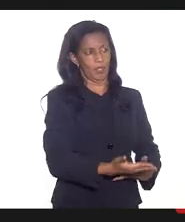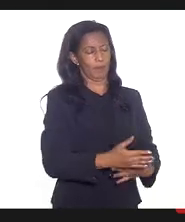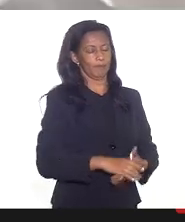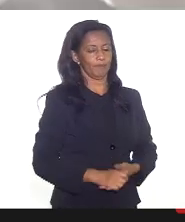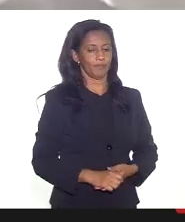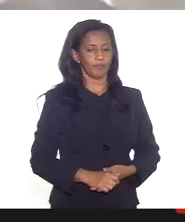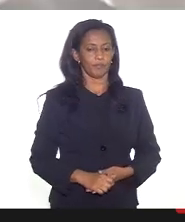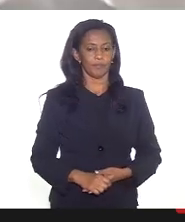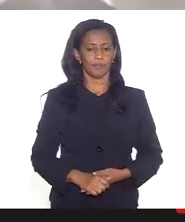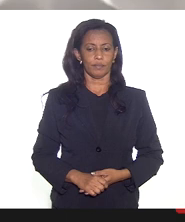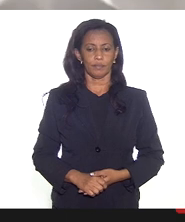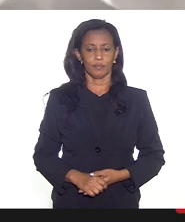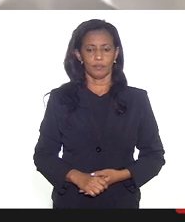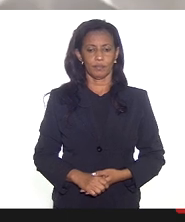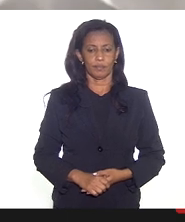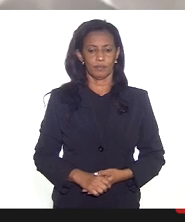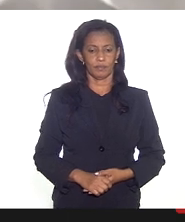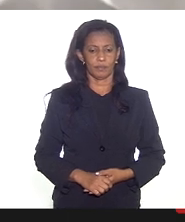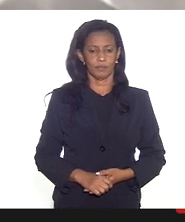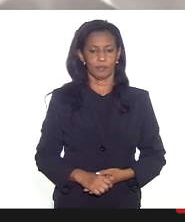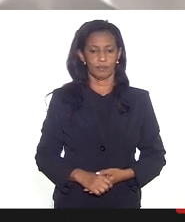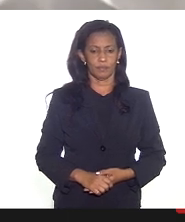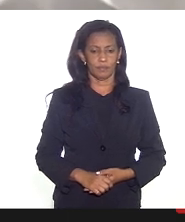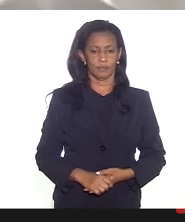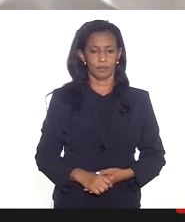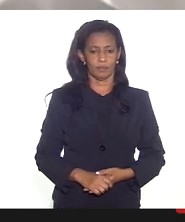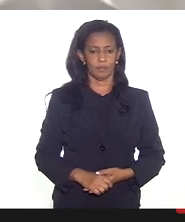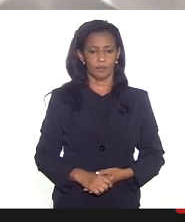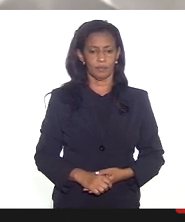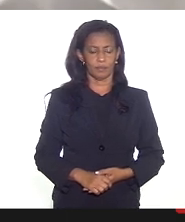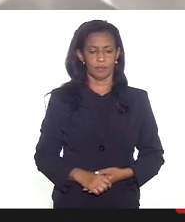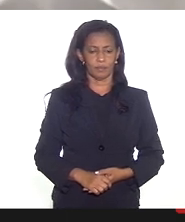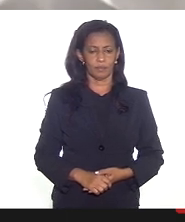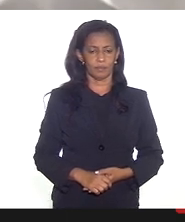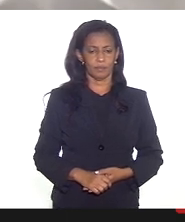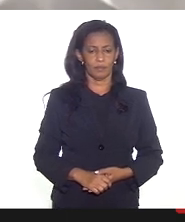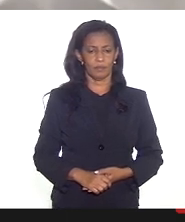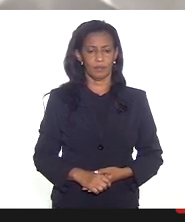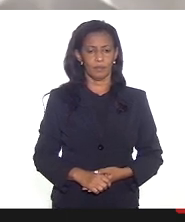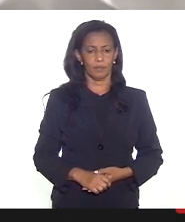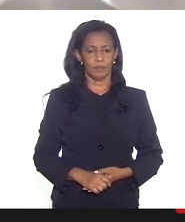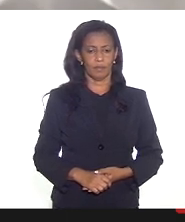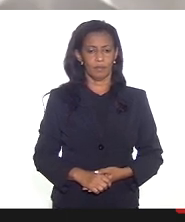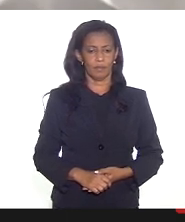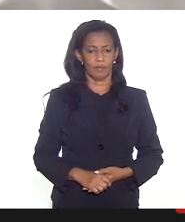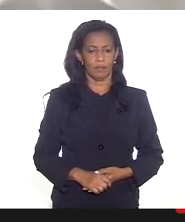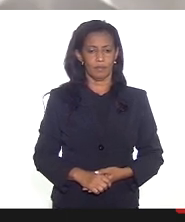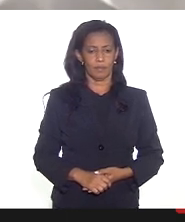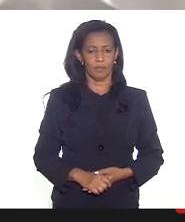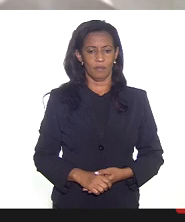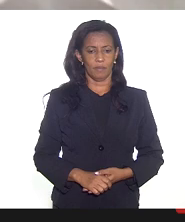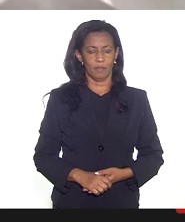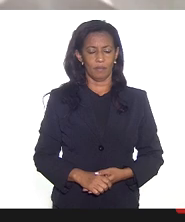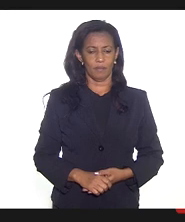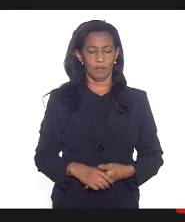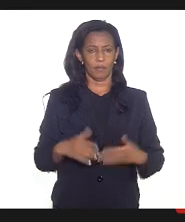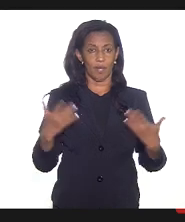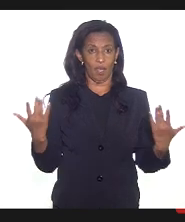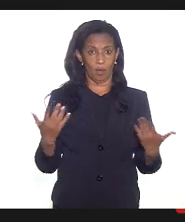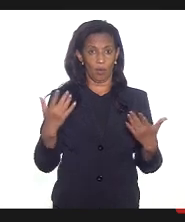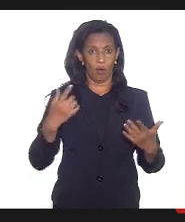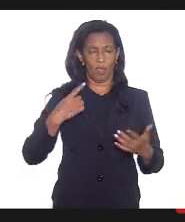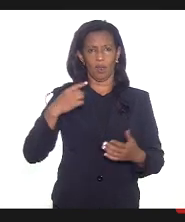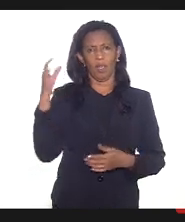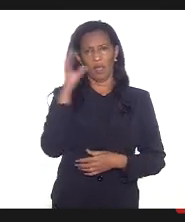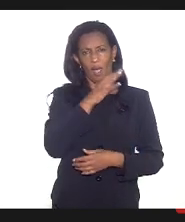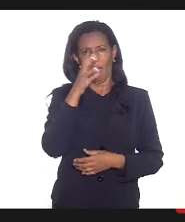obrigada doutor Carlos vamos então eu queria fazer agora uma rodada de manifestações ainda que